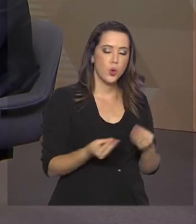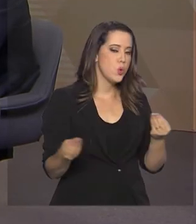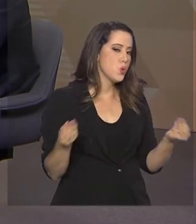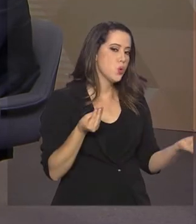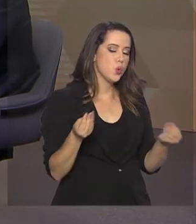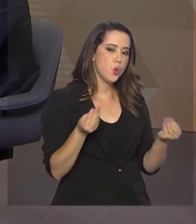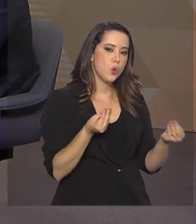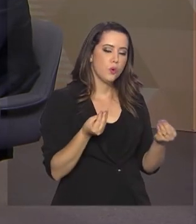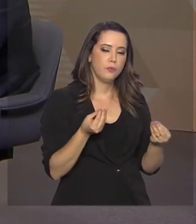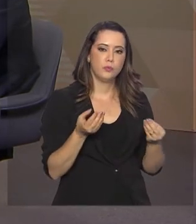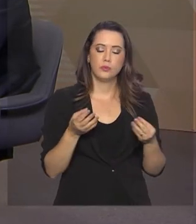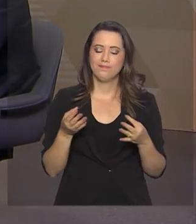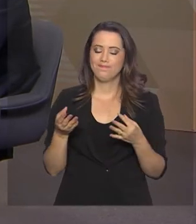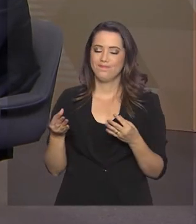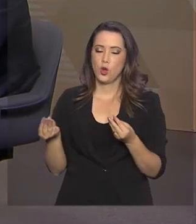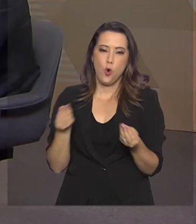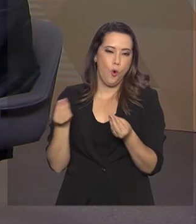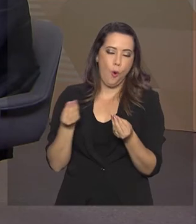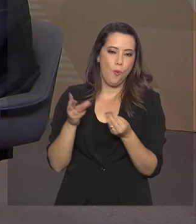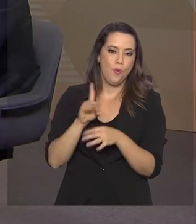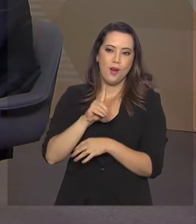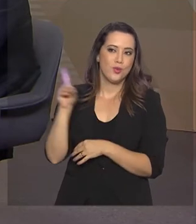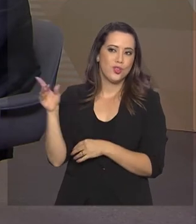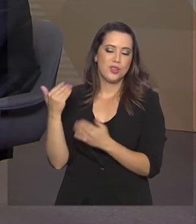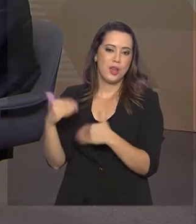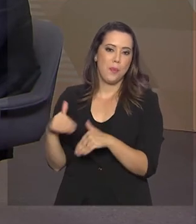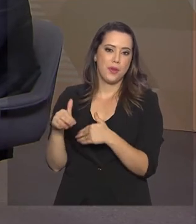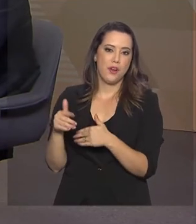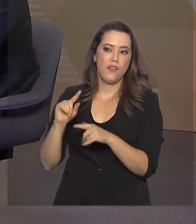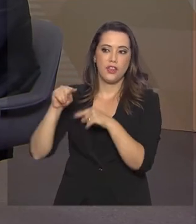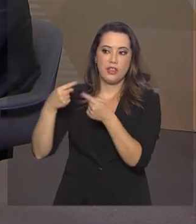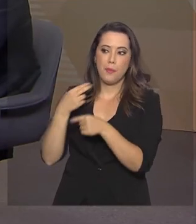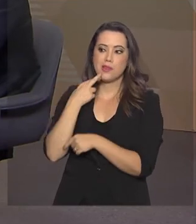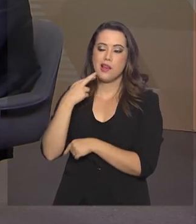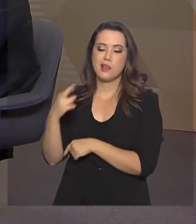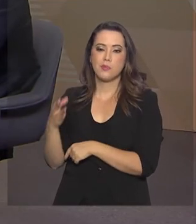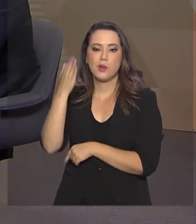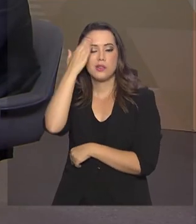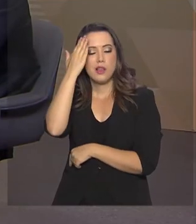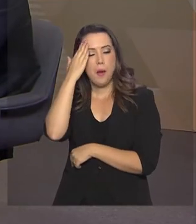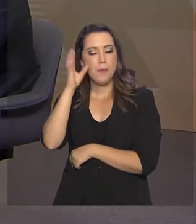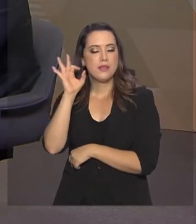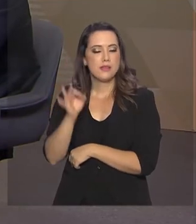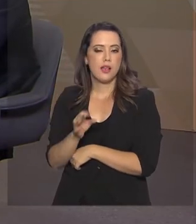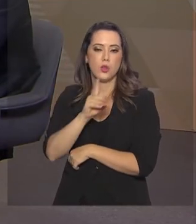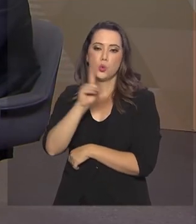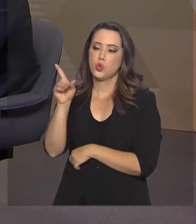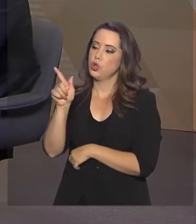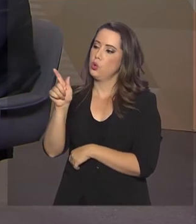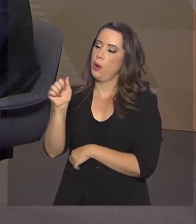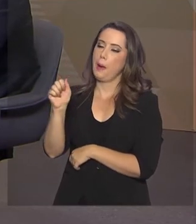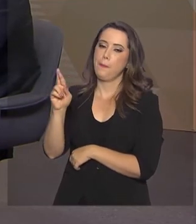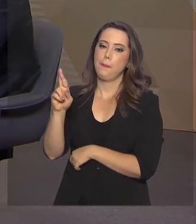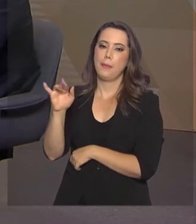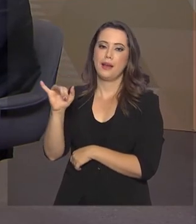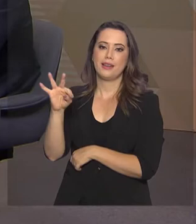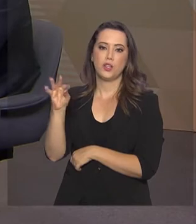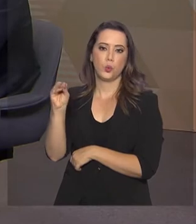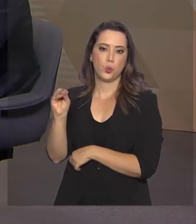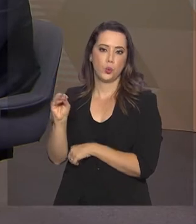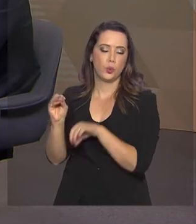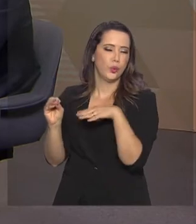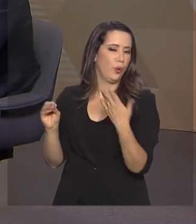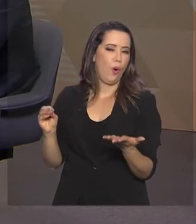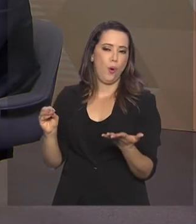liberados, né, publicados, divulgados o gabarito, bem como também o resultado? O gabarito, ele